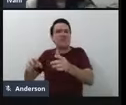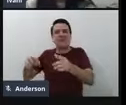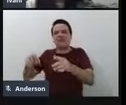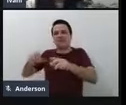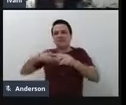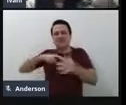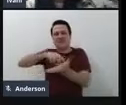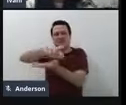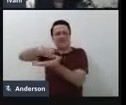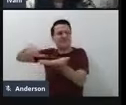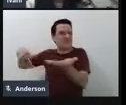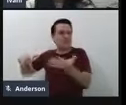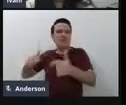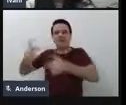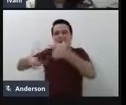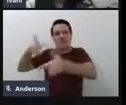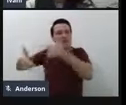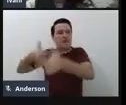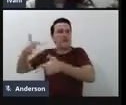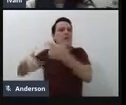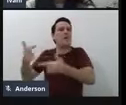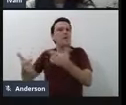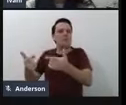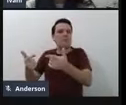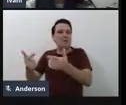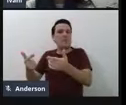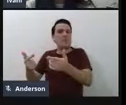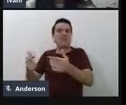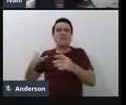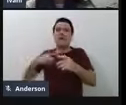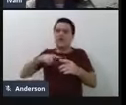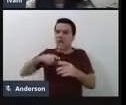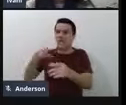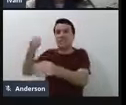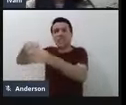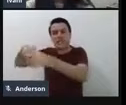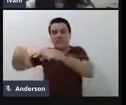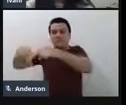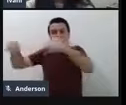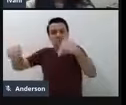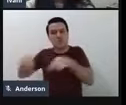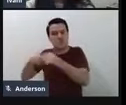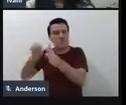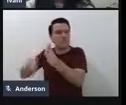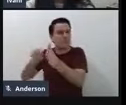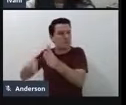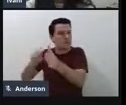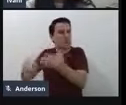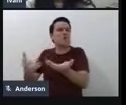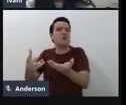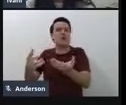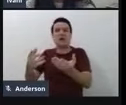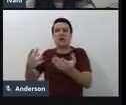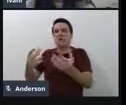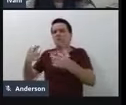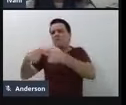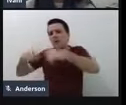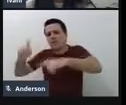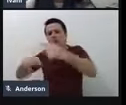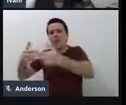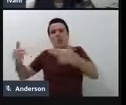serviços, que a própria sala de recurso multifuncional pode ser considerada um serviço de tecnologia assistiva, né,